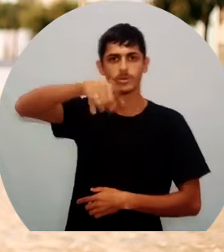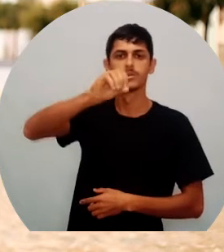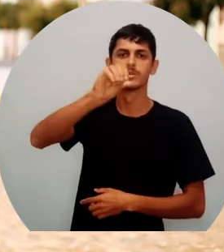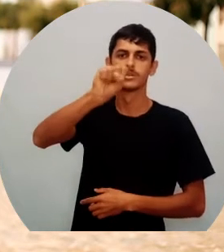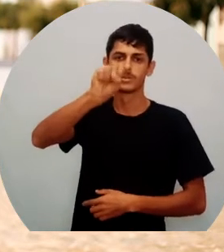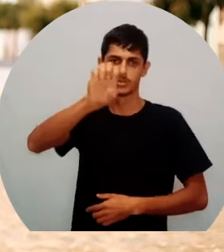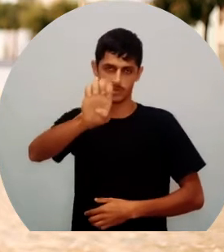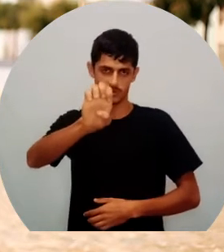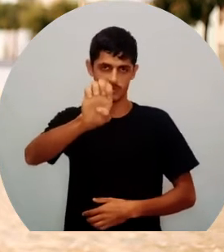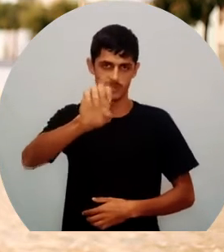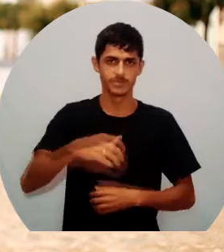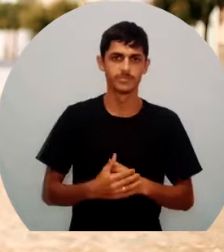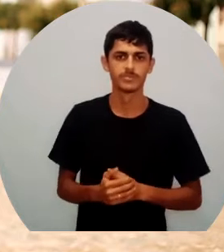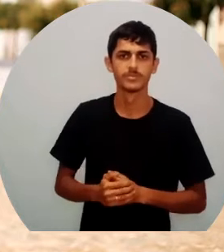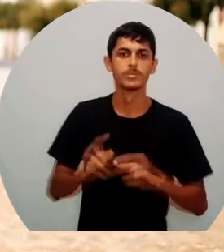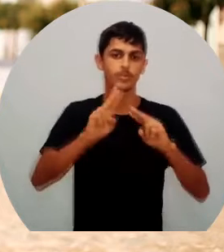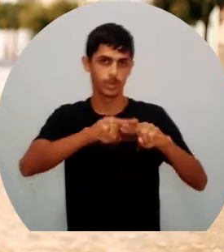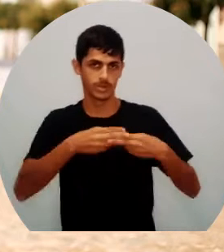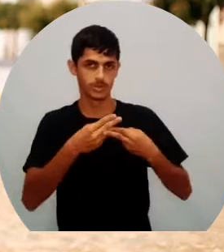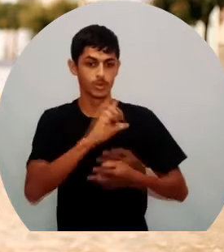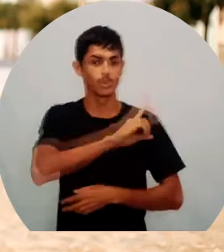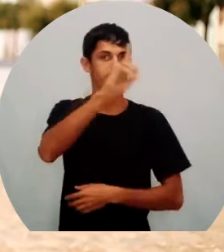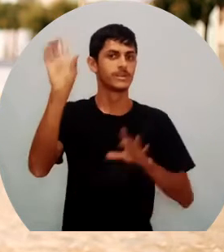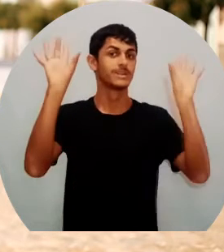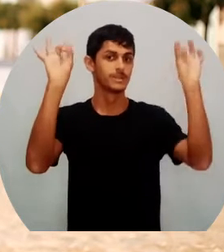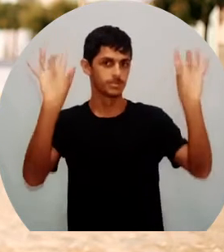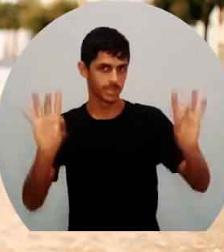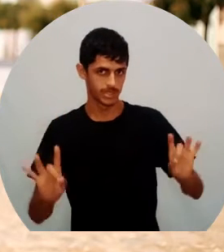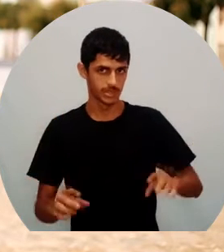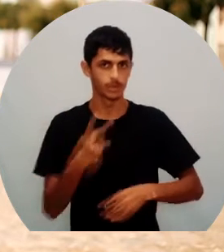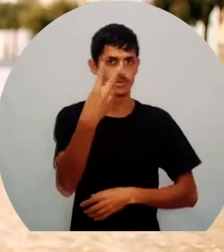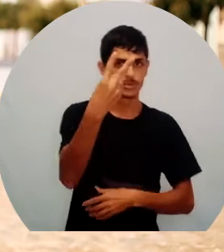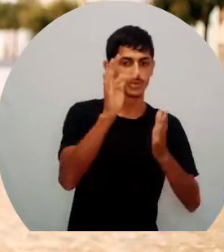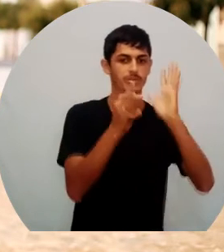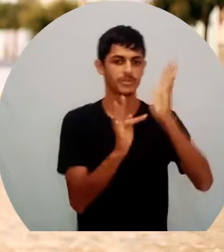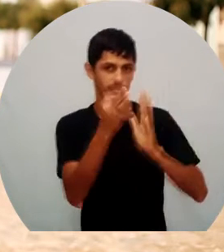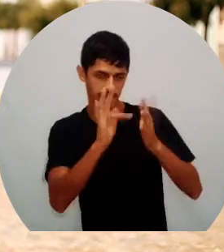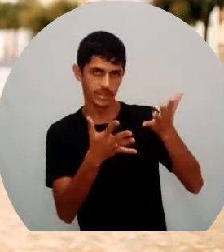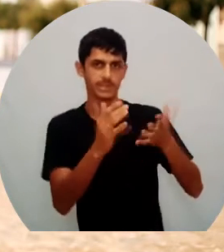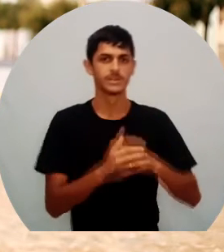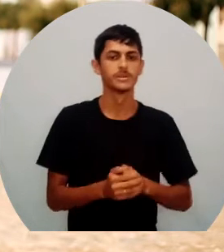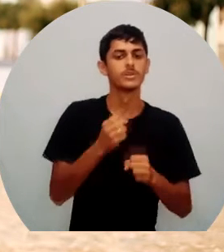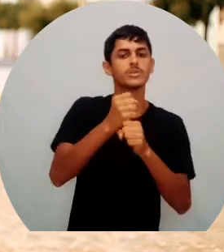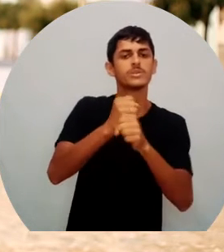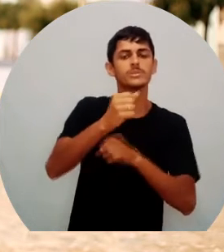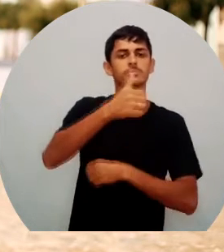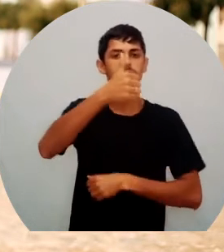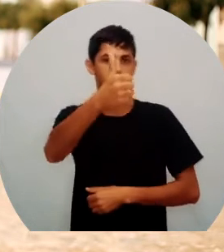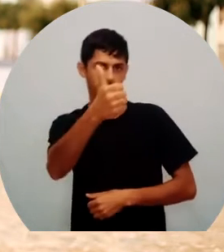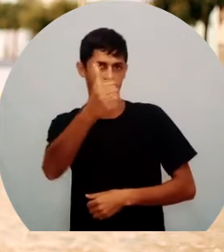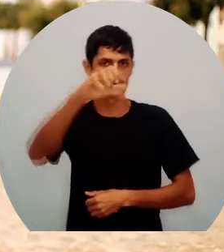Então, a data da fundação da nossa vila, quer dizer que foi no dia 2 de fevereiro de 1926.